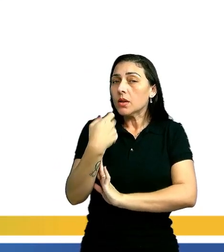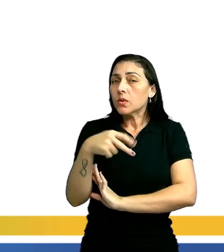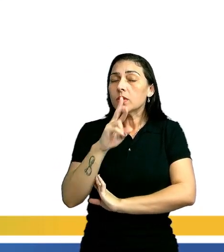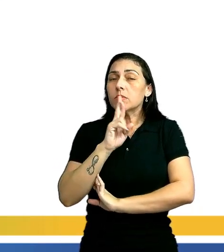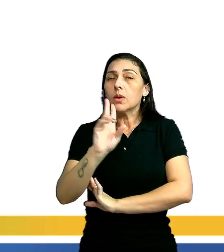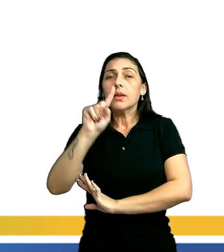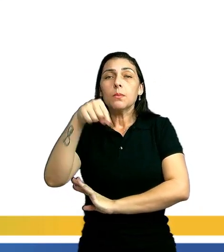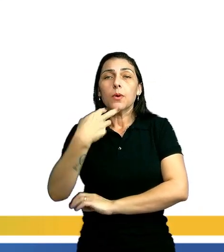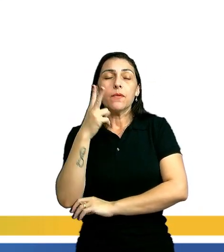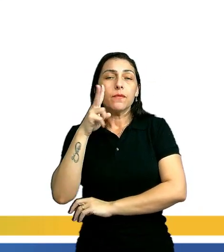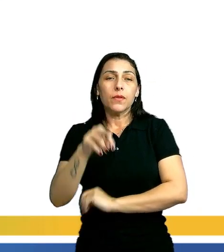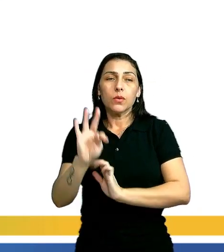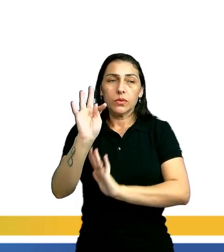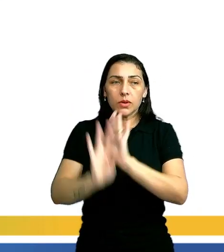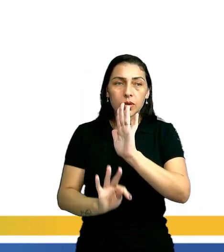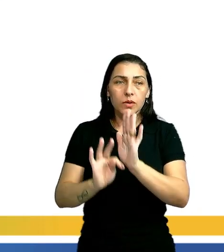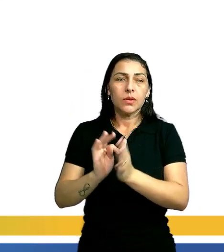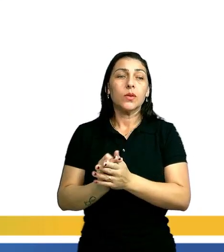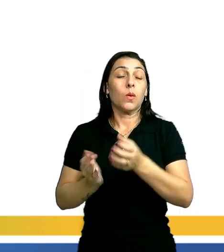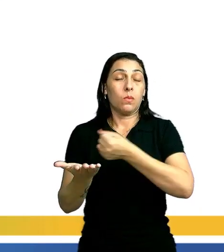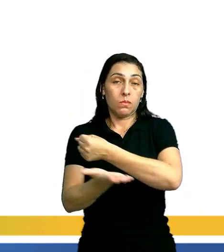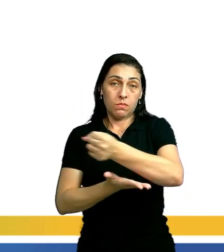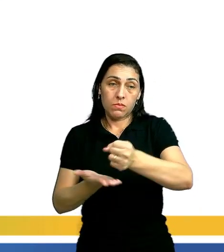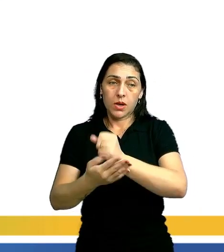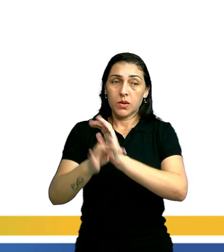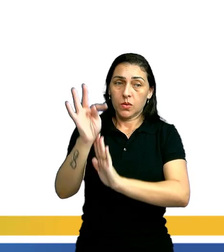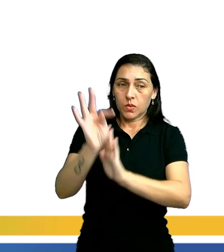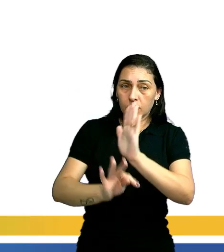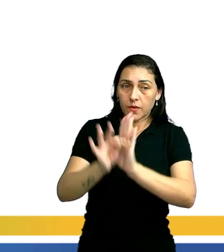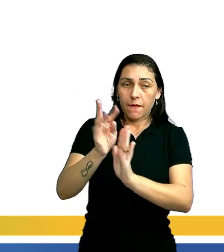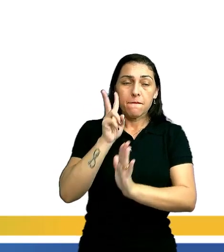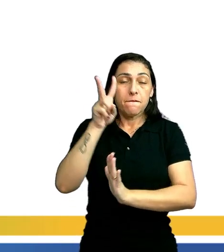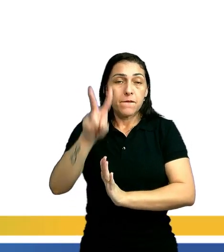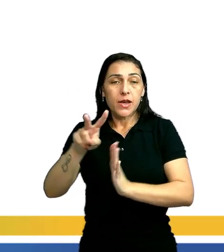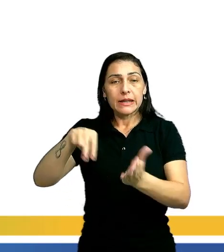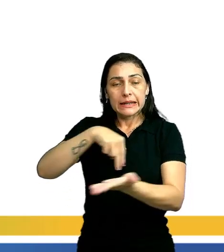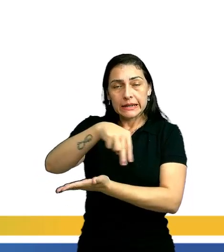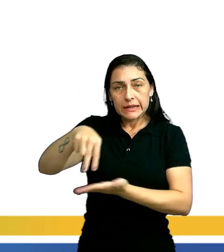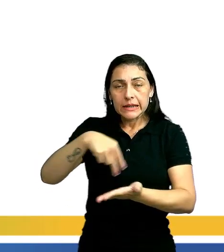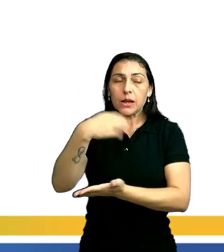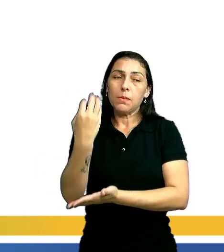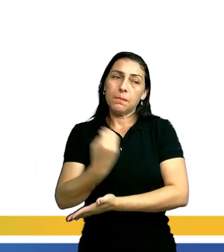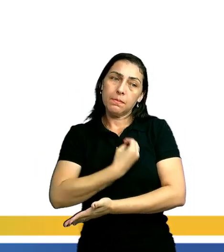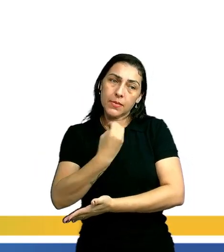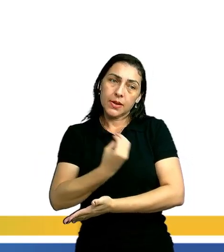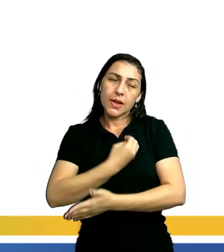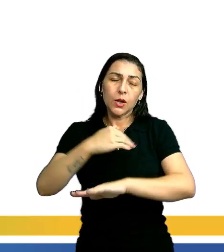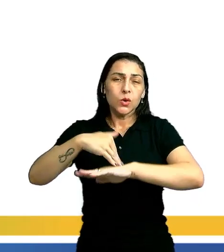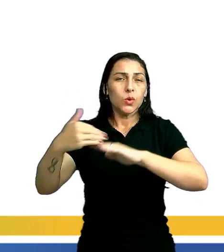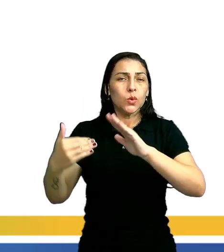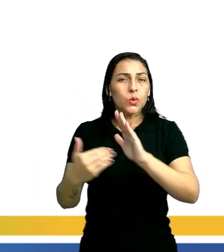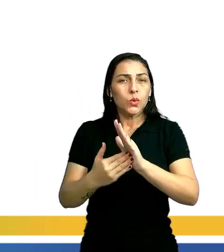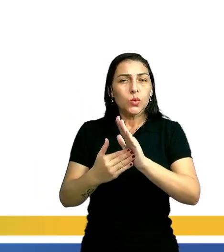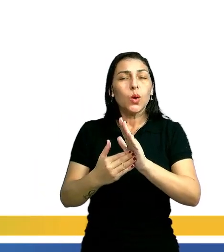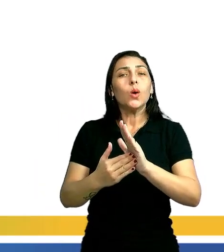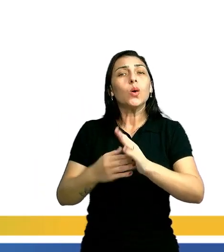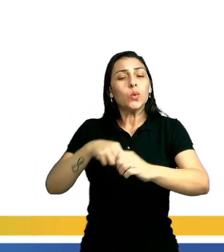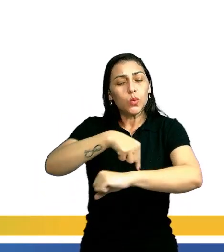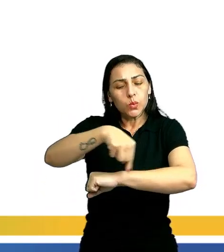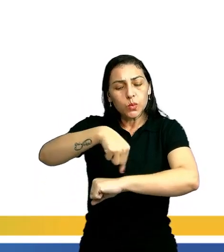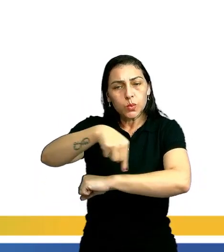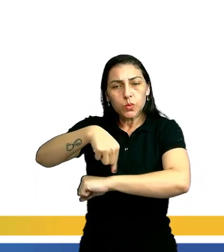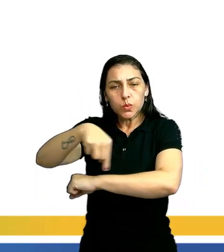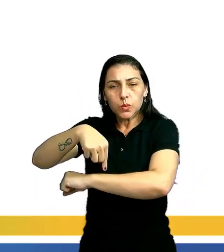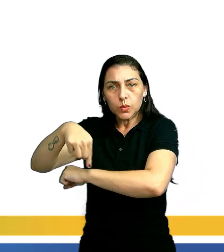o texto. Olha só o enunciado. Com base no texto, verifica-se que a dança presente em todas as